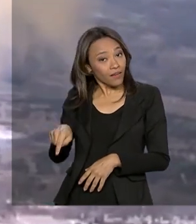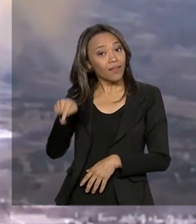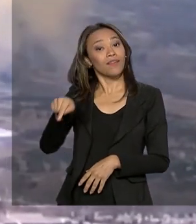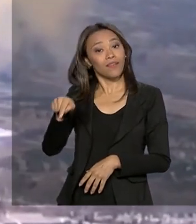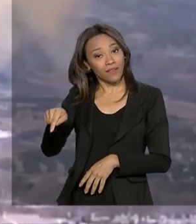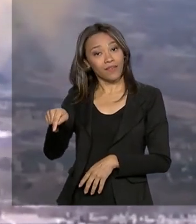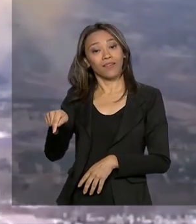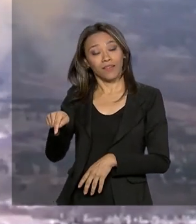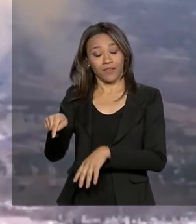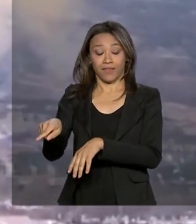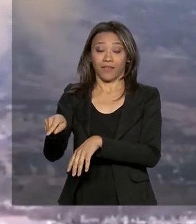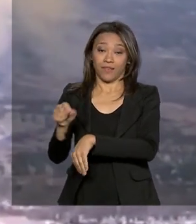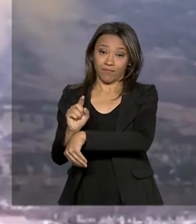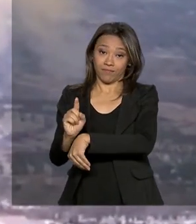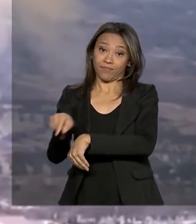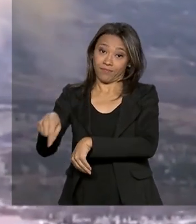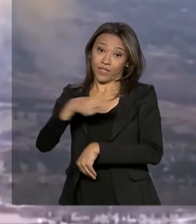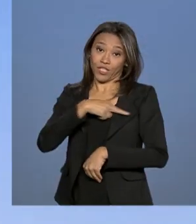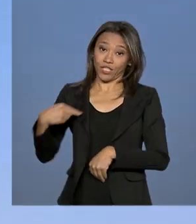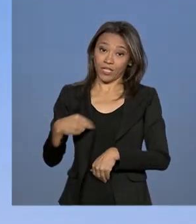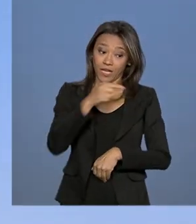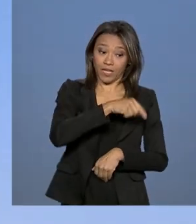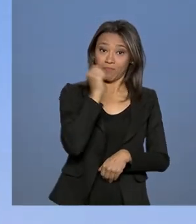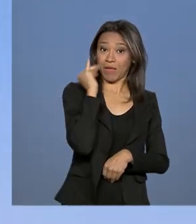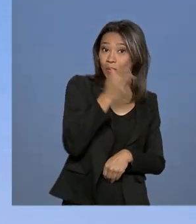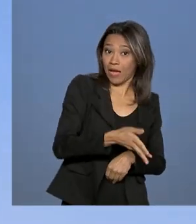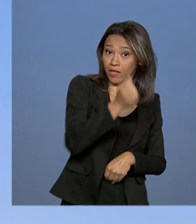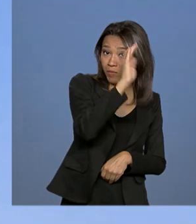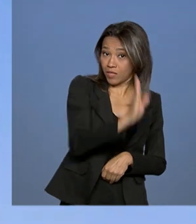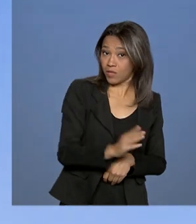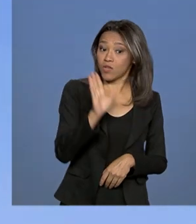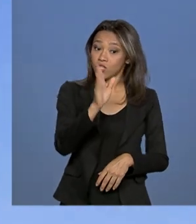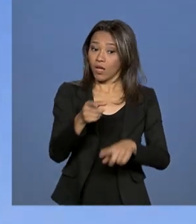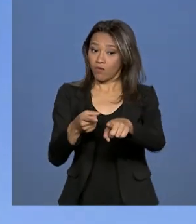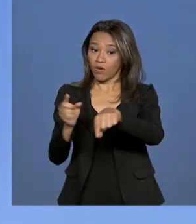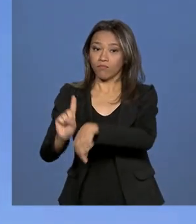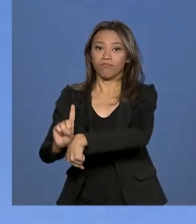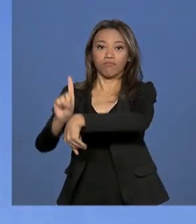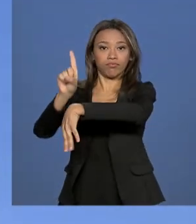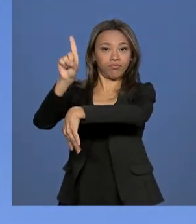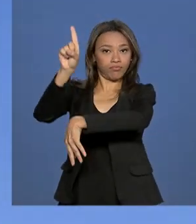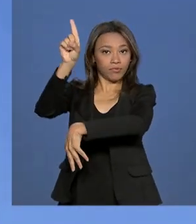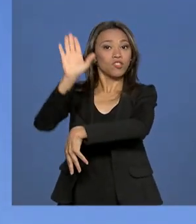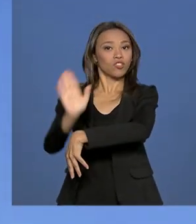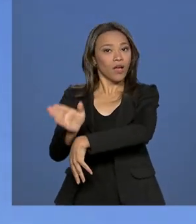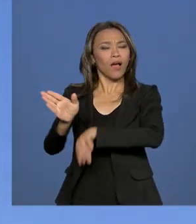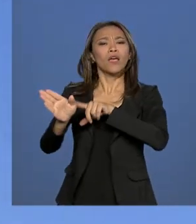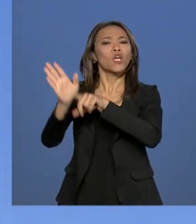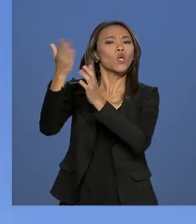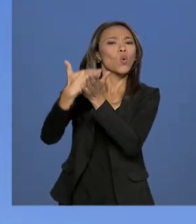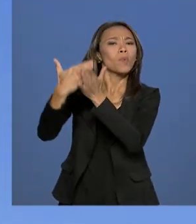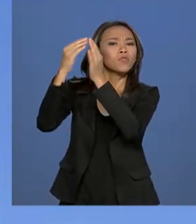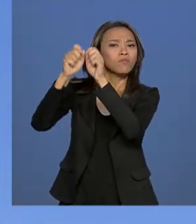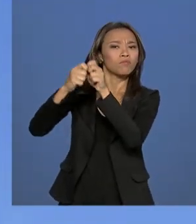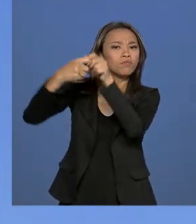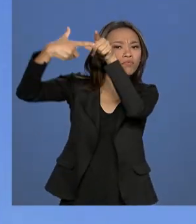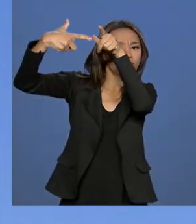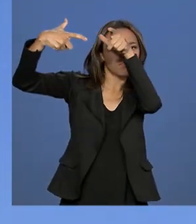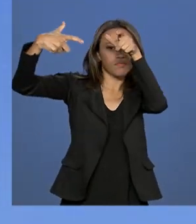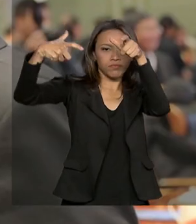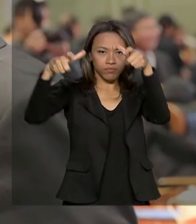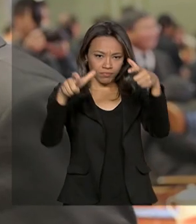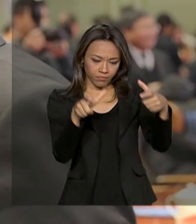China. Já passava da meia-noite no Brasil, quando o equipamento foi colocado em órbita e iniciou o processo de abertura do painel